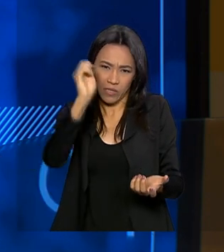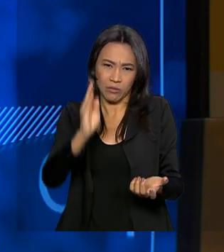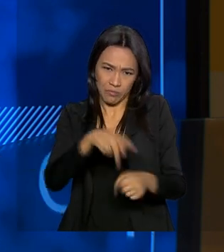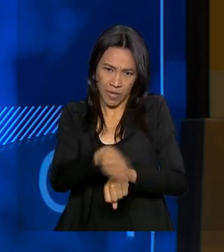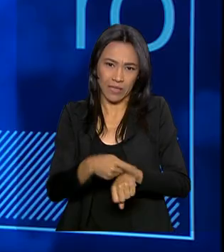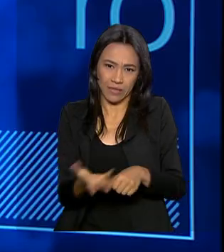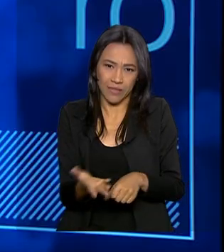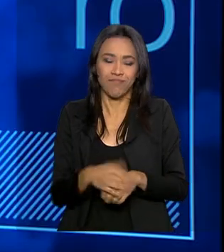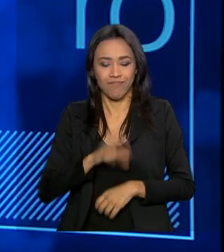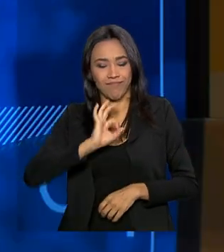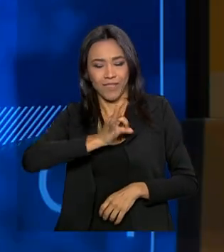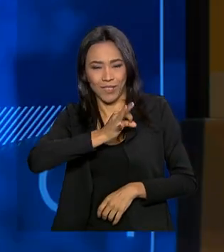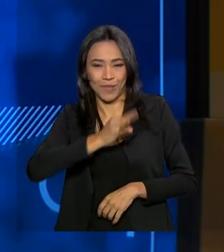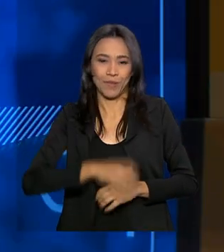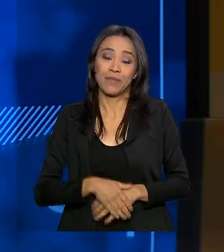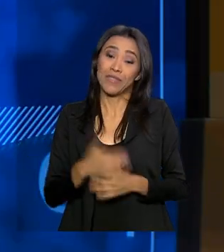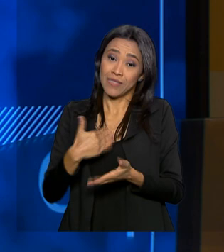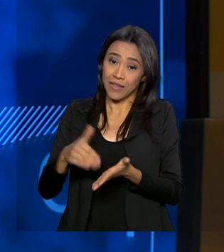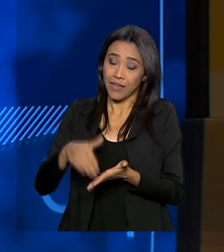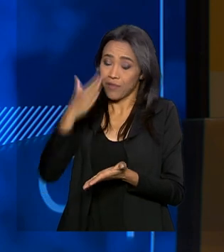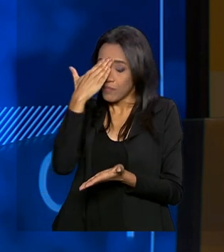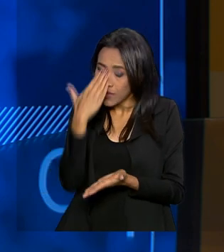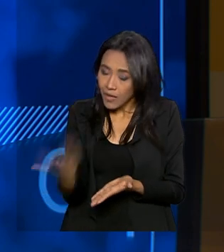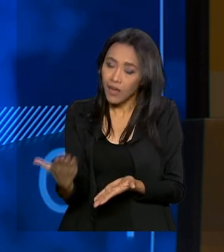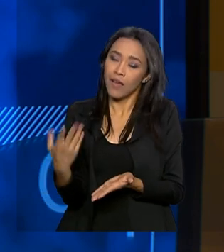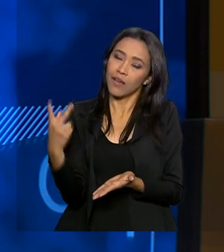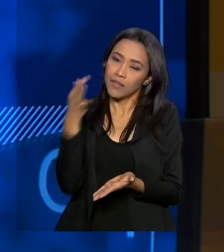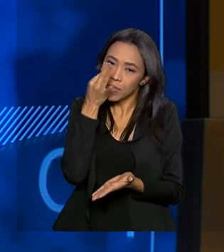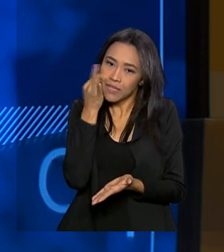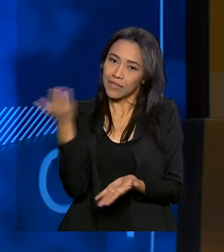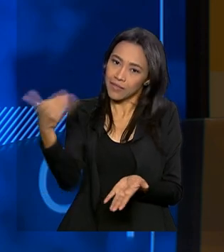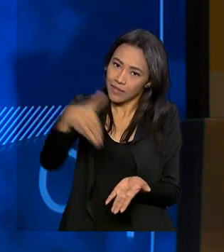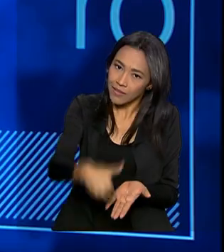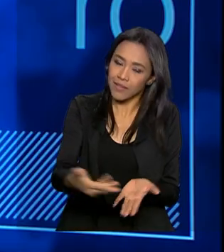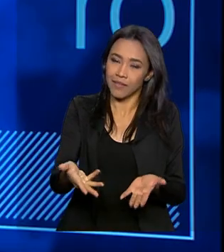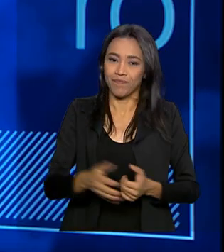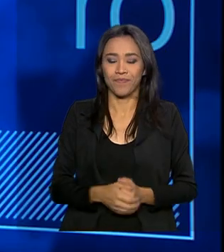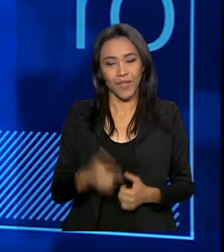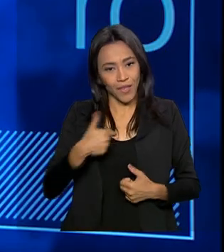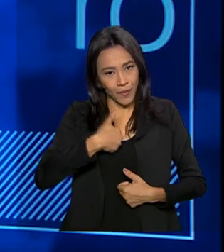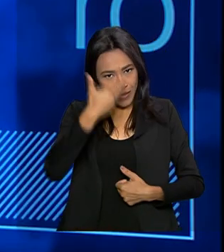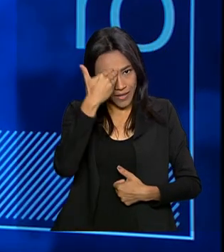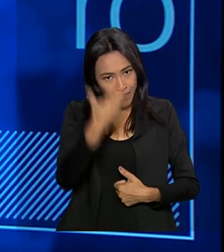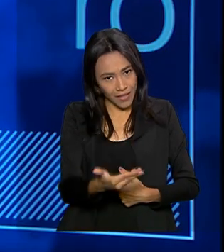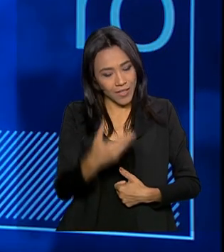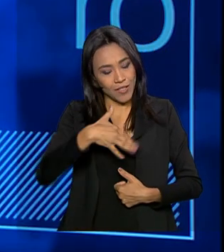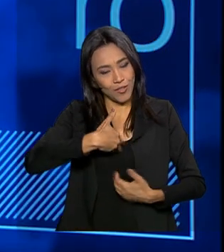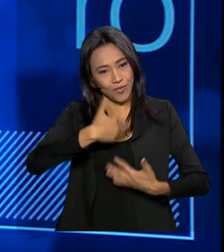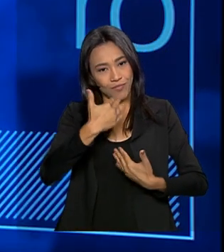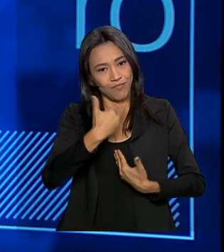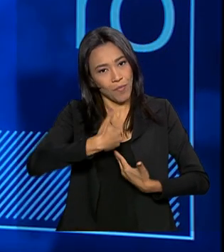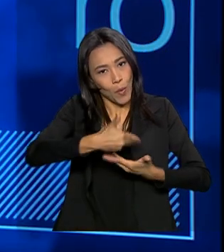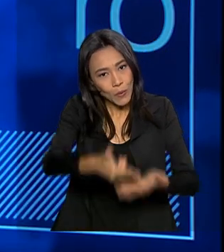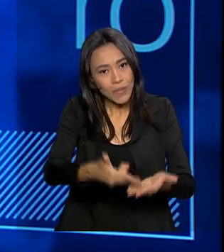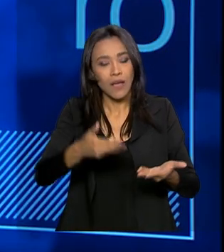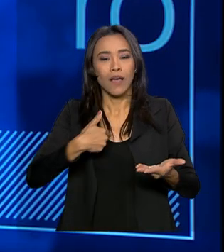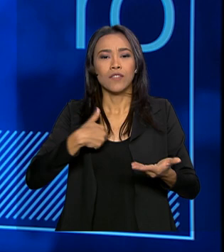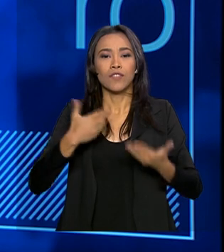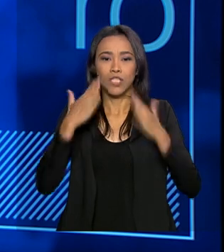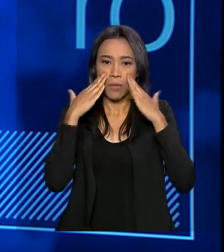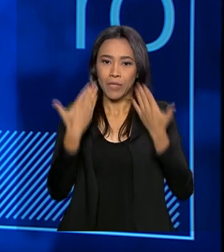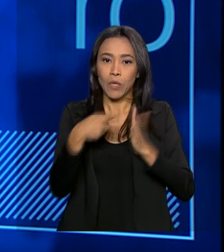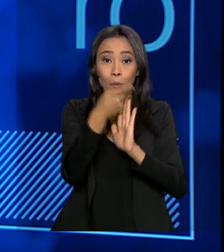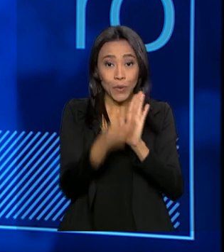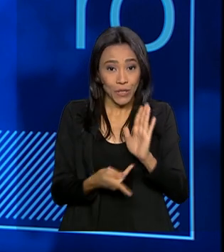país. Exatamente, Paulo. Secretário, muito obrigado pela presença aqui no Brasil em pauta. Eu que agradeço pela oportunidade de trazer aqui o nosso